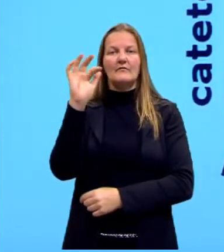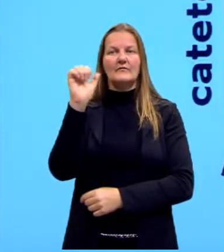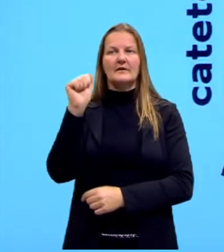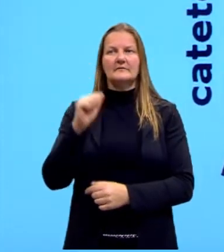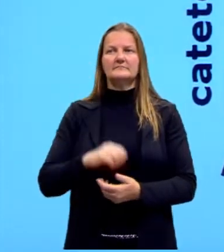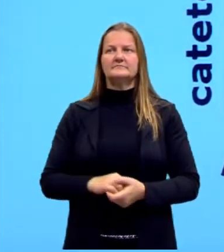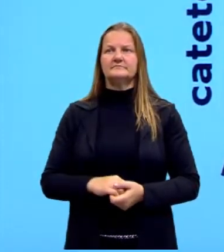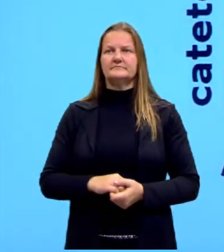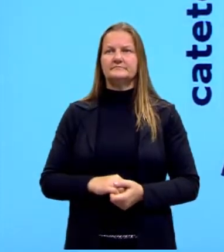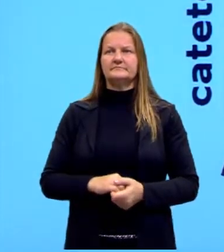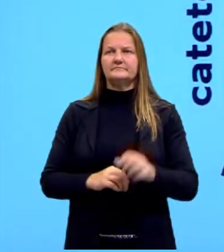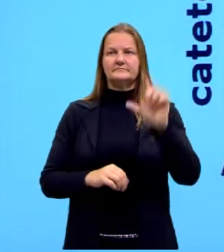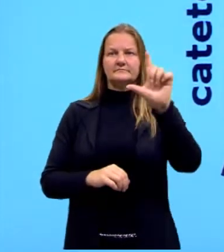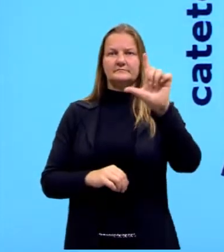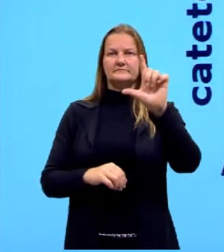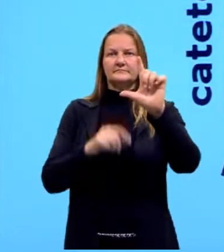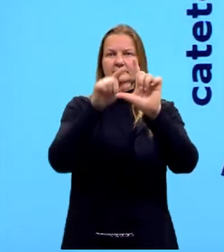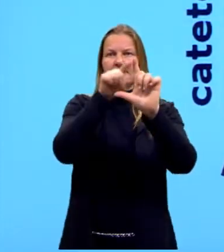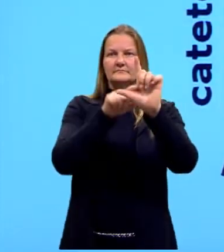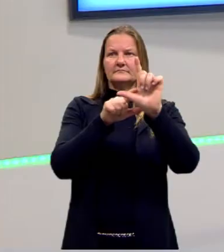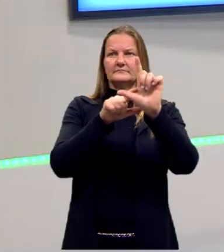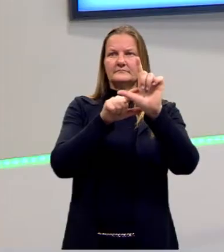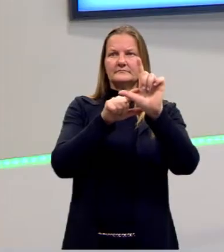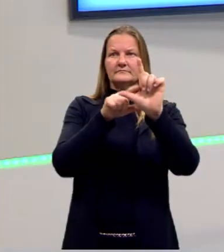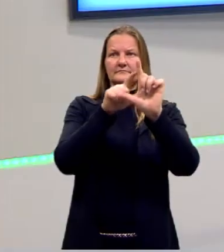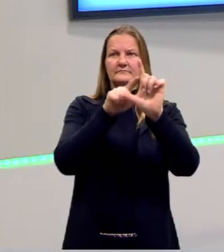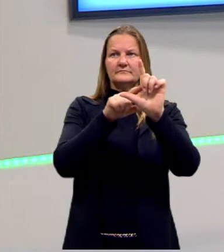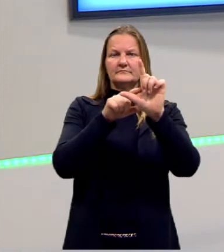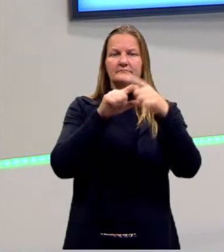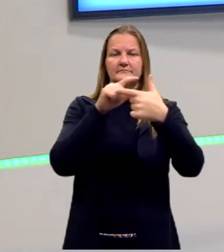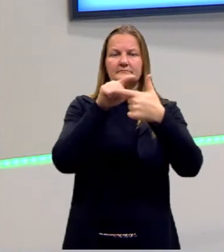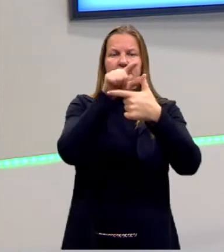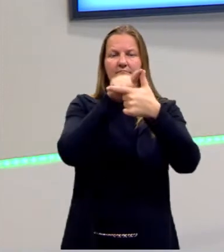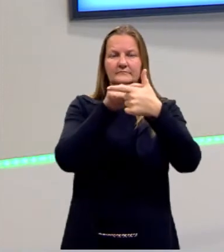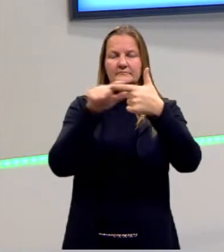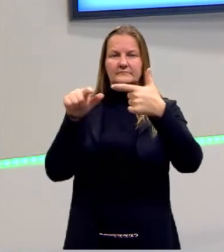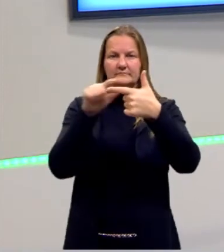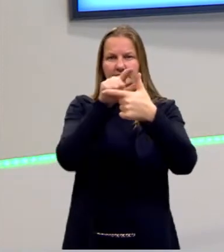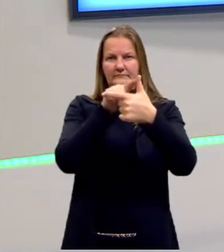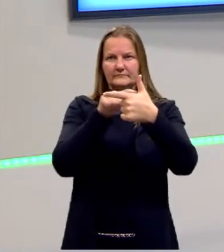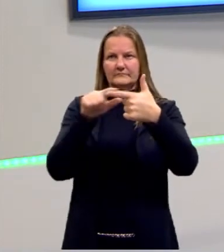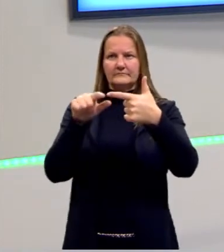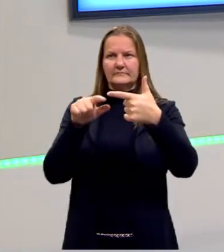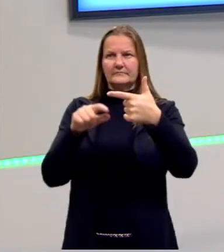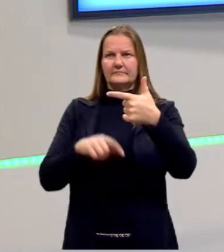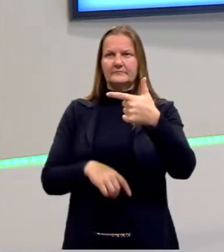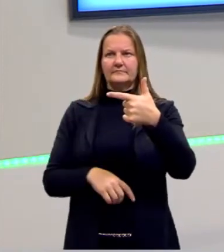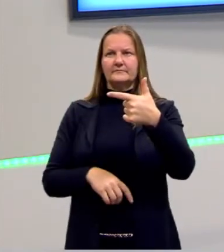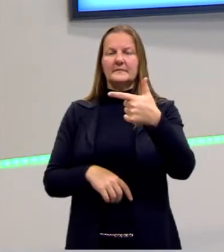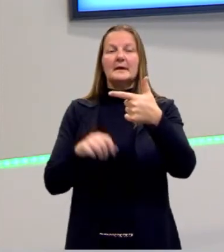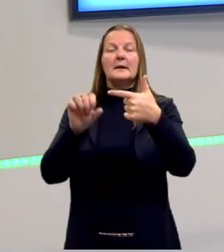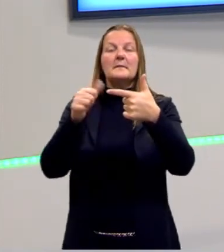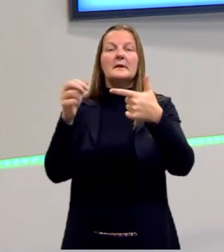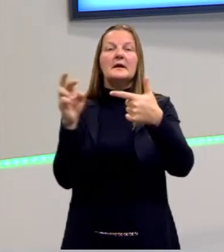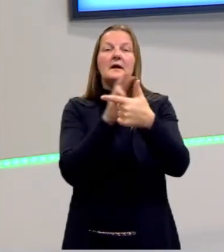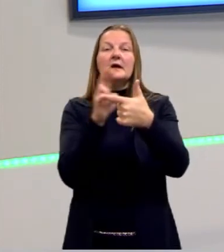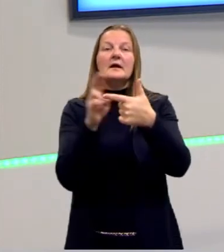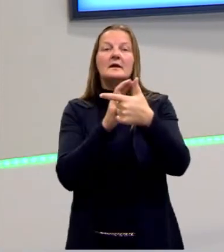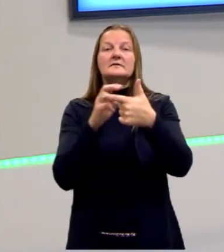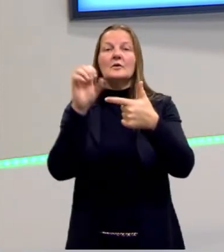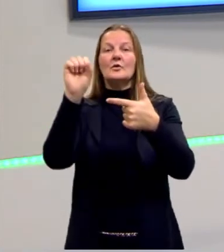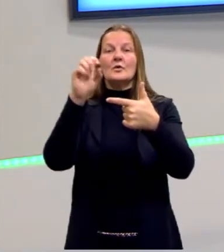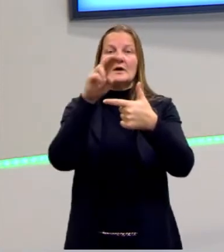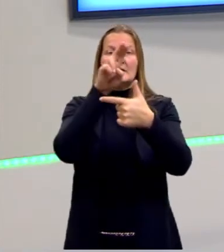cateto adjacente e cateto oposto. A primeira relação que nós vamos estudar é a relação seno.